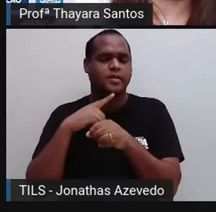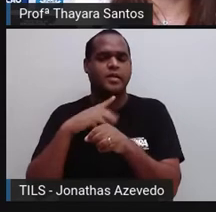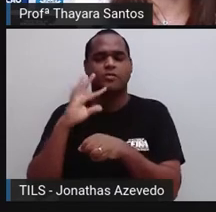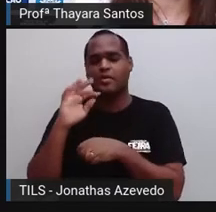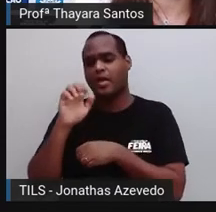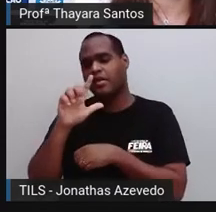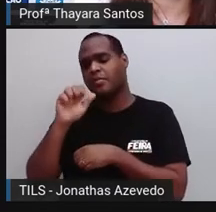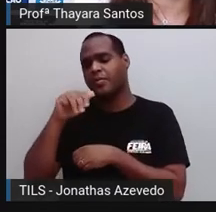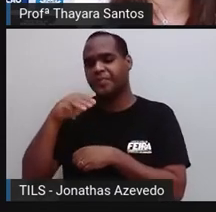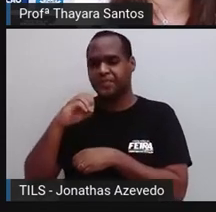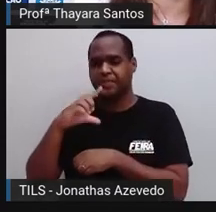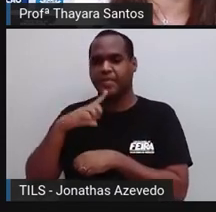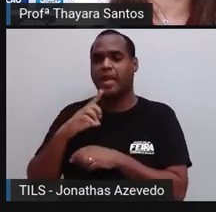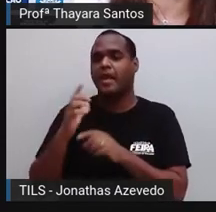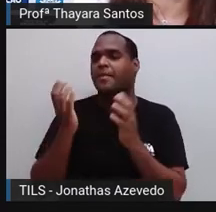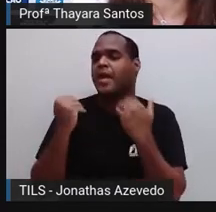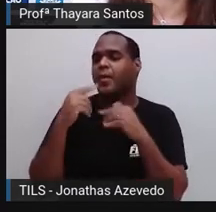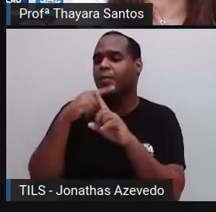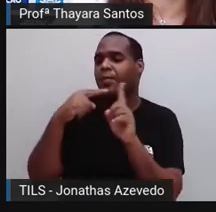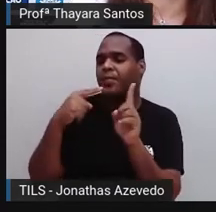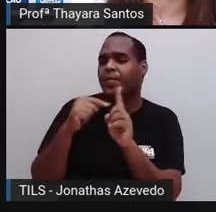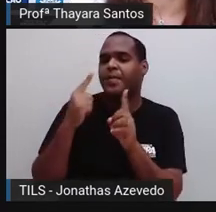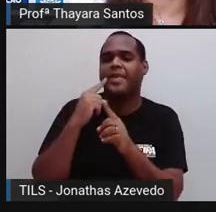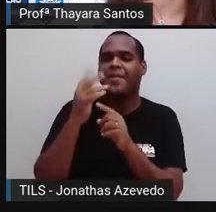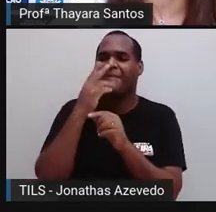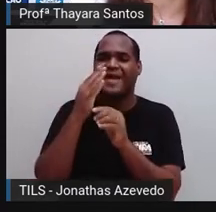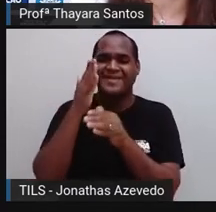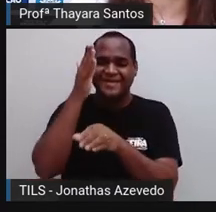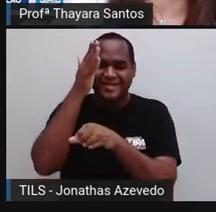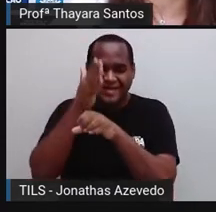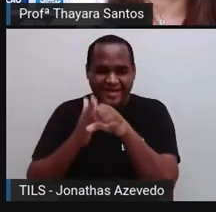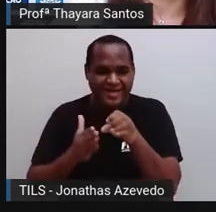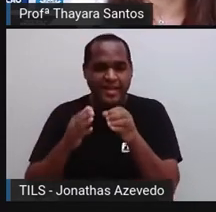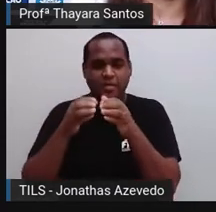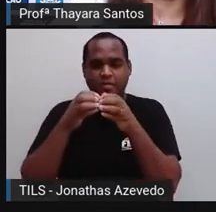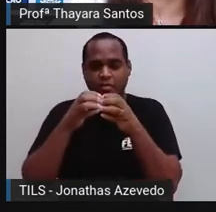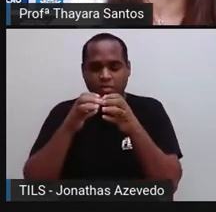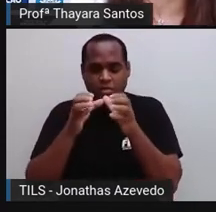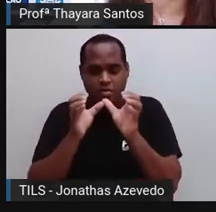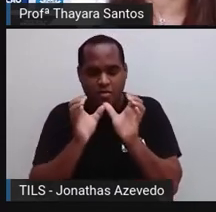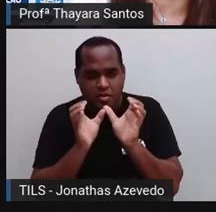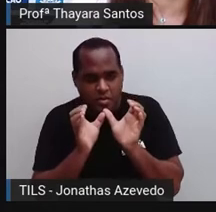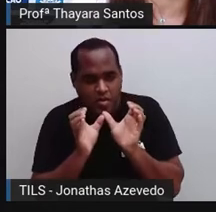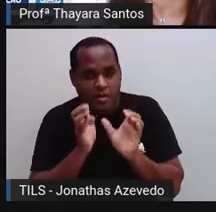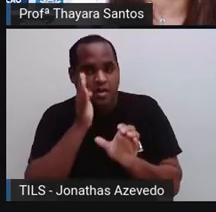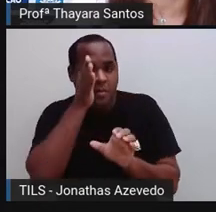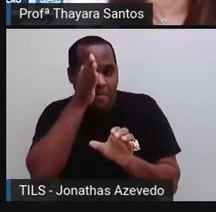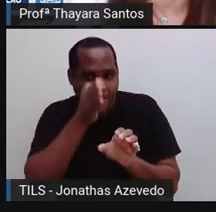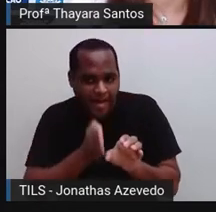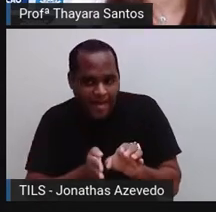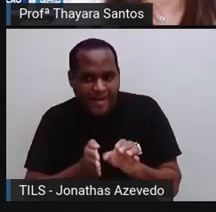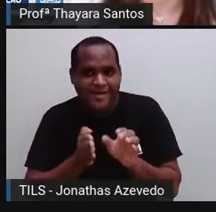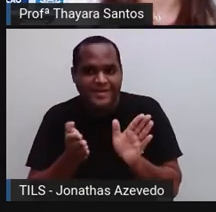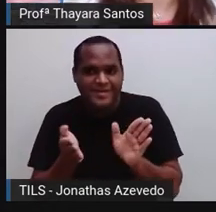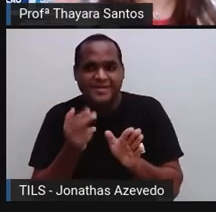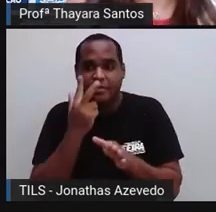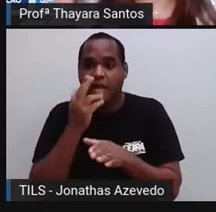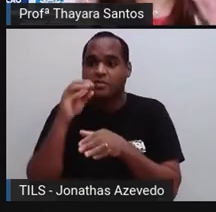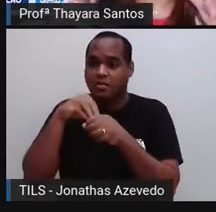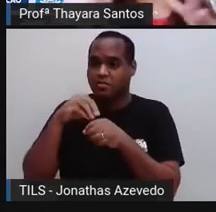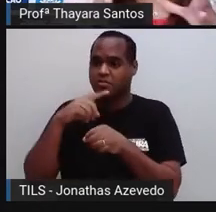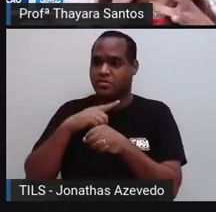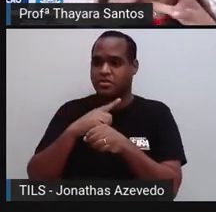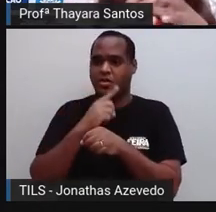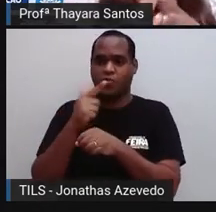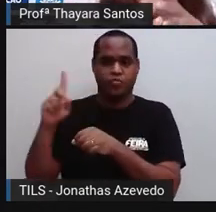no meio mesmo. Isso daqui é como se fosse um cérebro cortado no meio. Então, ela está bem aqui no meio. Aqui, acima, vai ter o outro